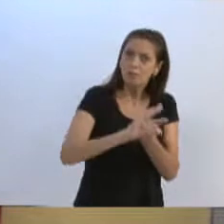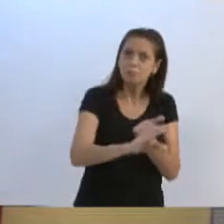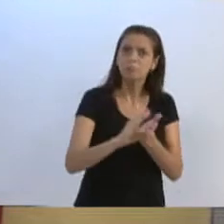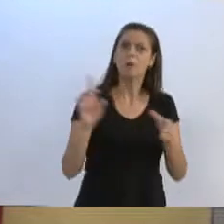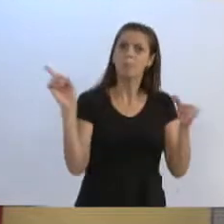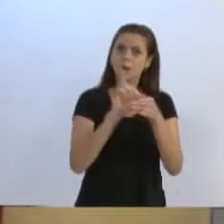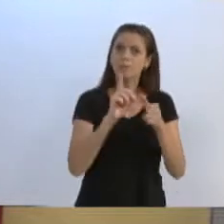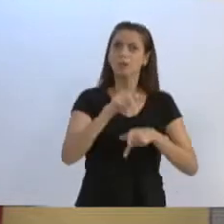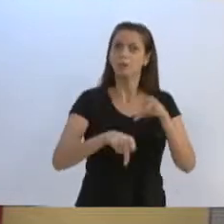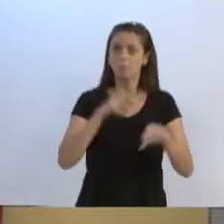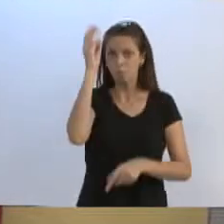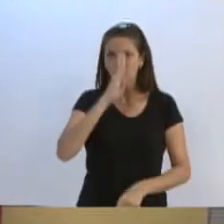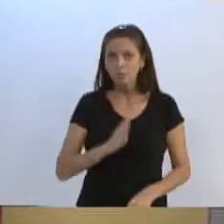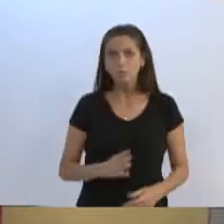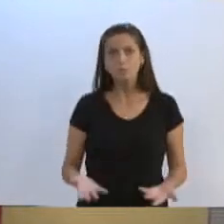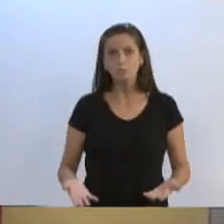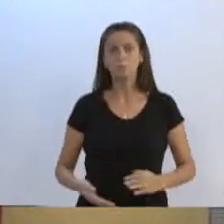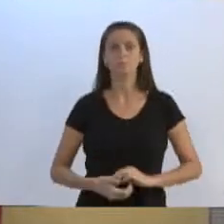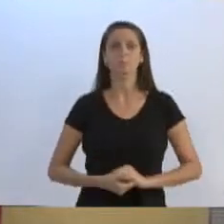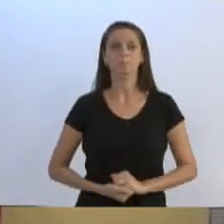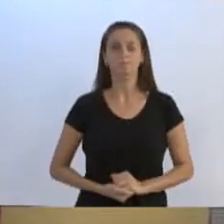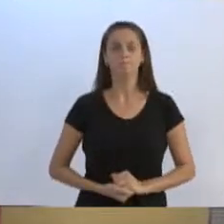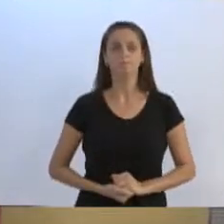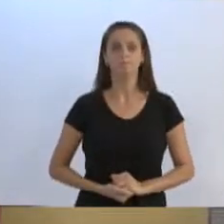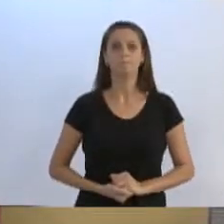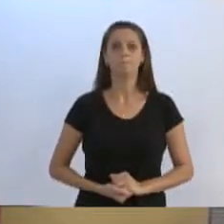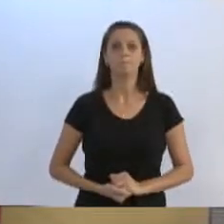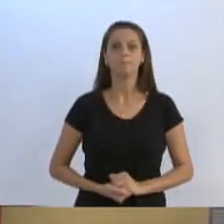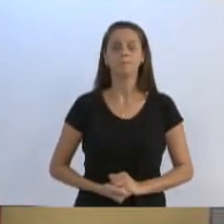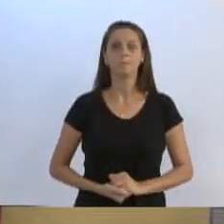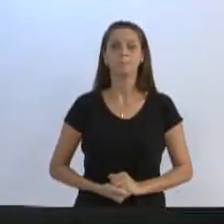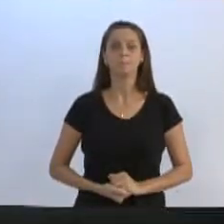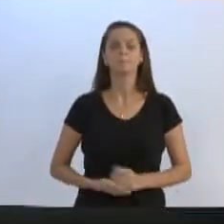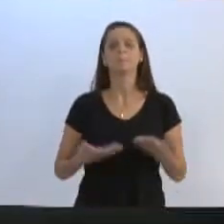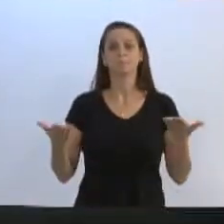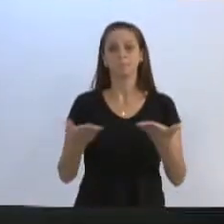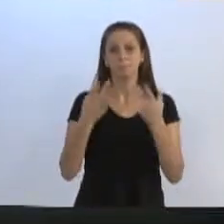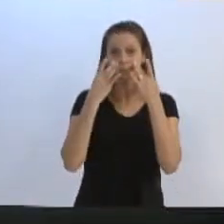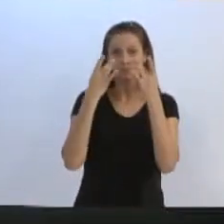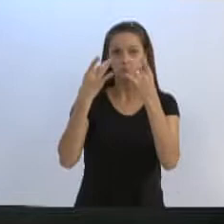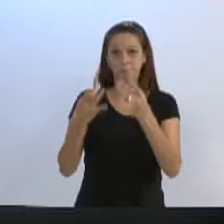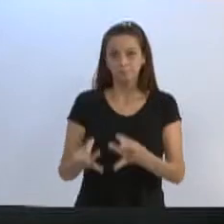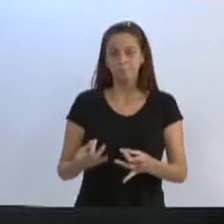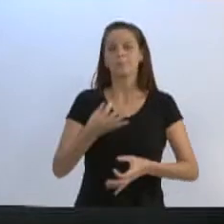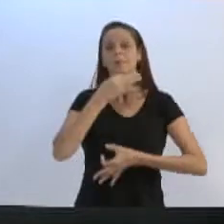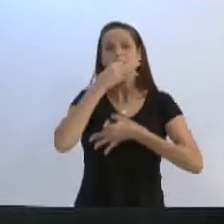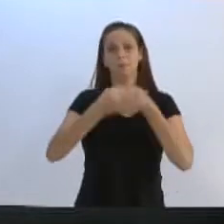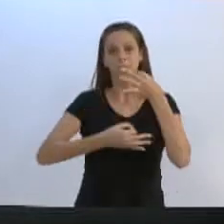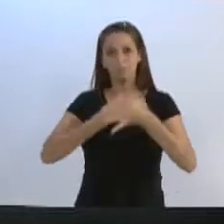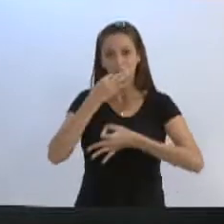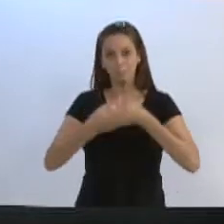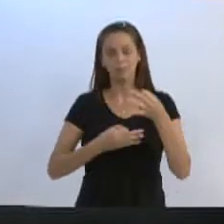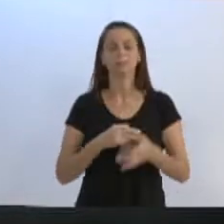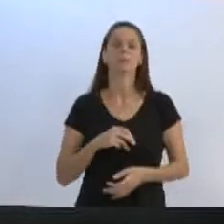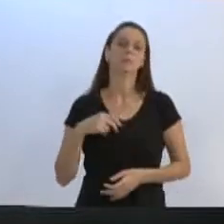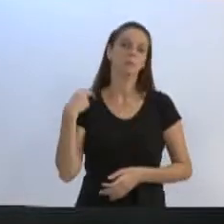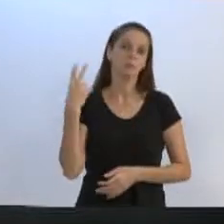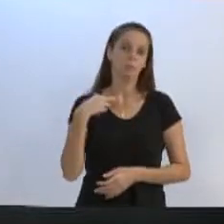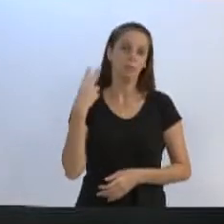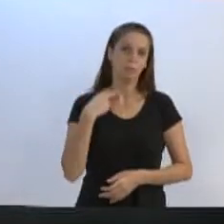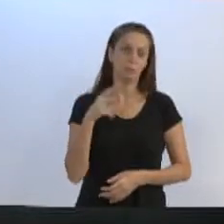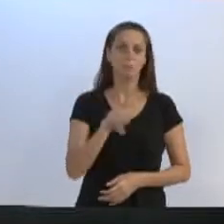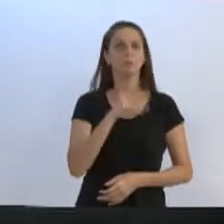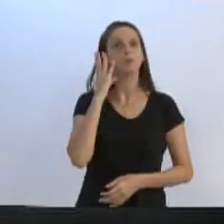população brasileira. Senhor de parte, por favor. Vamos ouvir, então, com autorização do orador, em a parte, o vereador